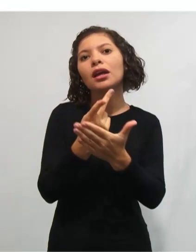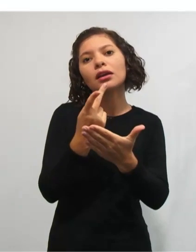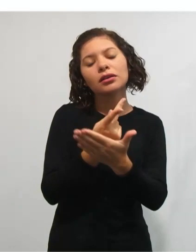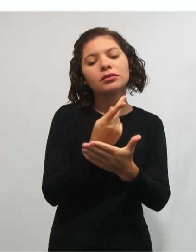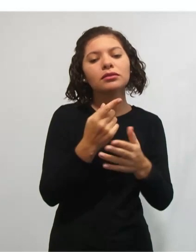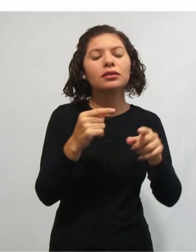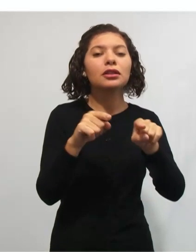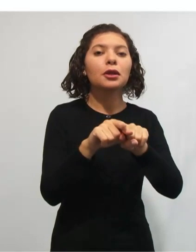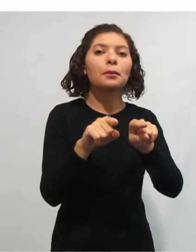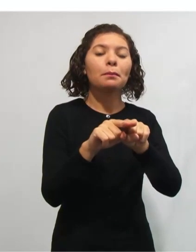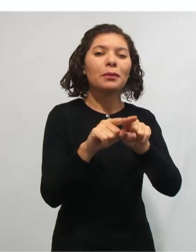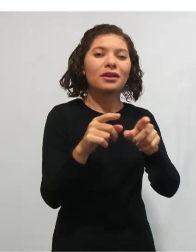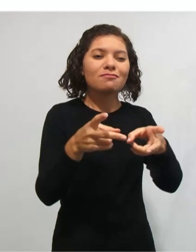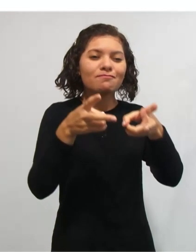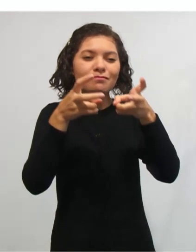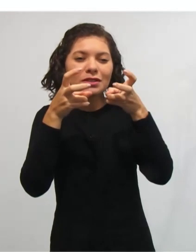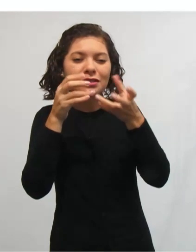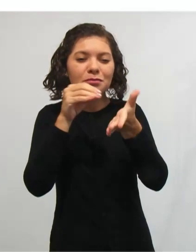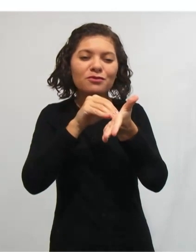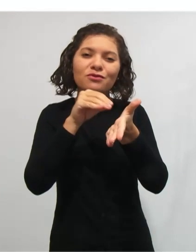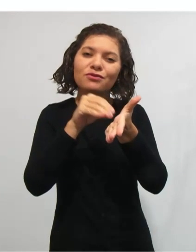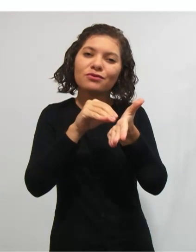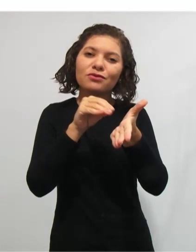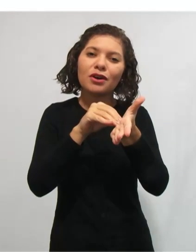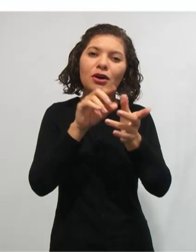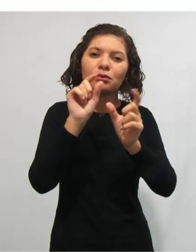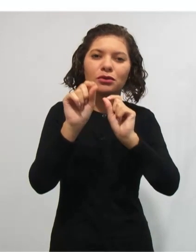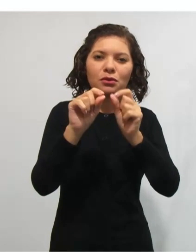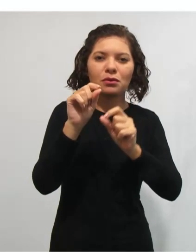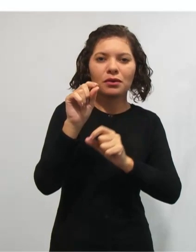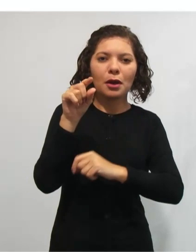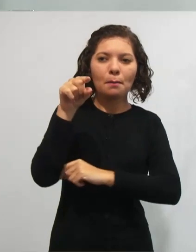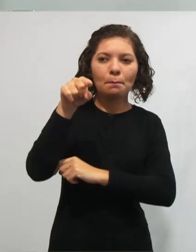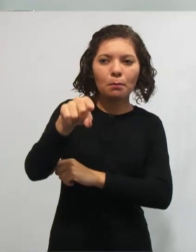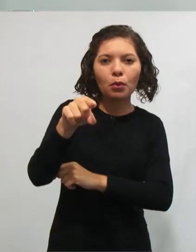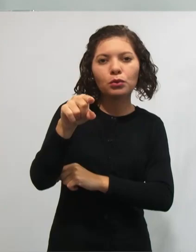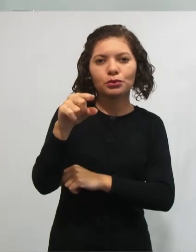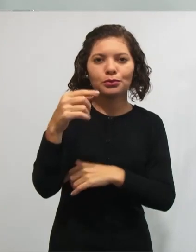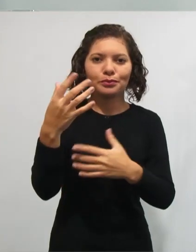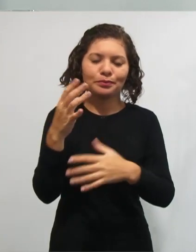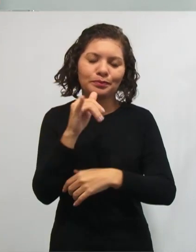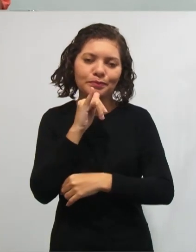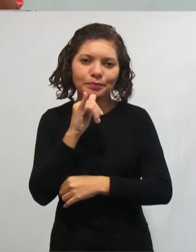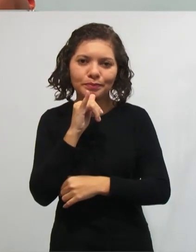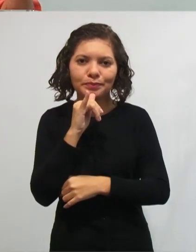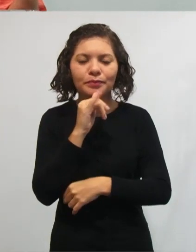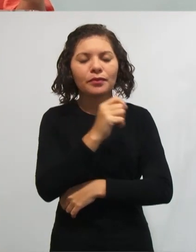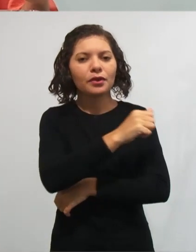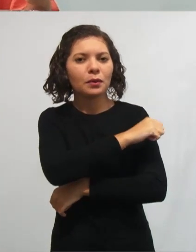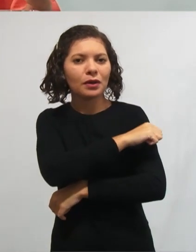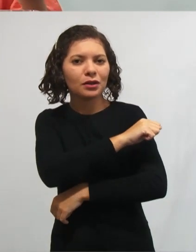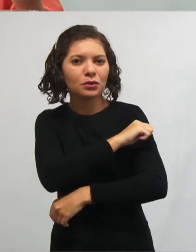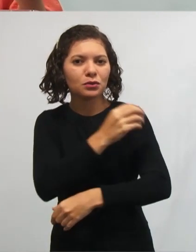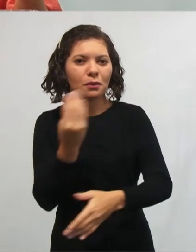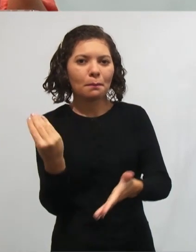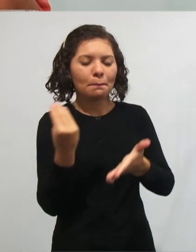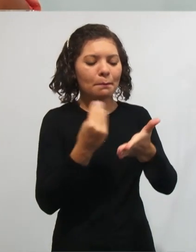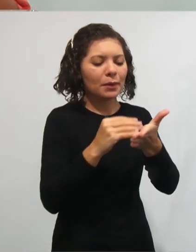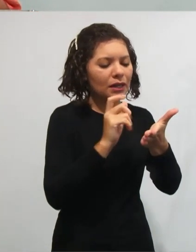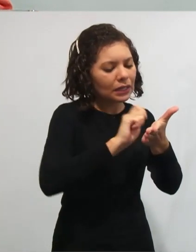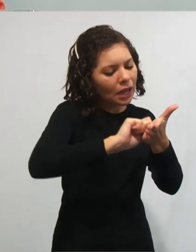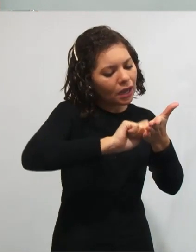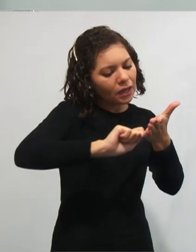percepção e da compreensão dos sinais de pontuação. É aquele aluno que, na hora da escrita, ele não